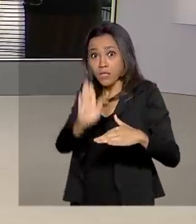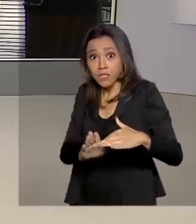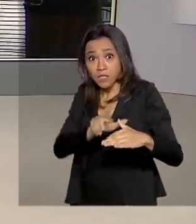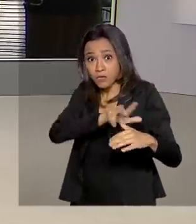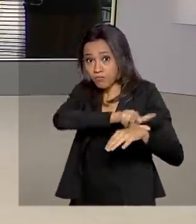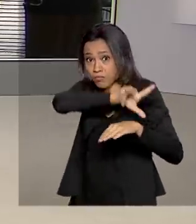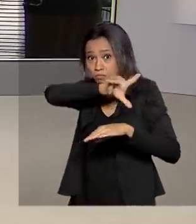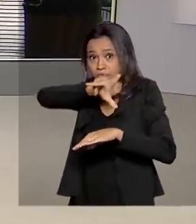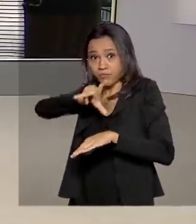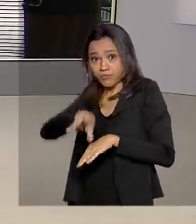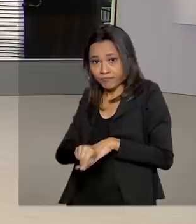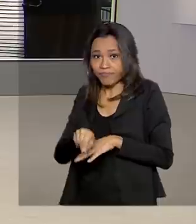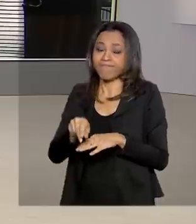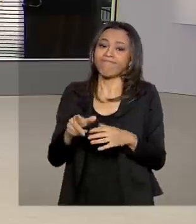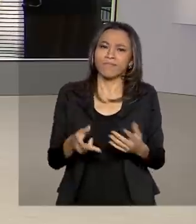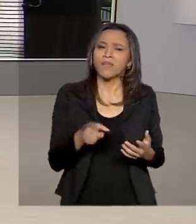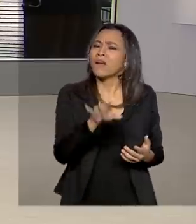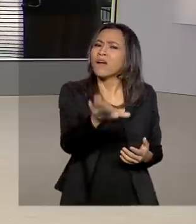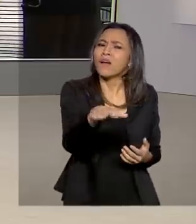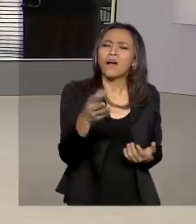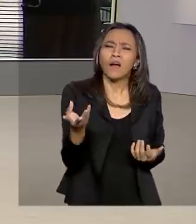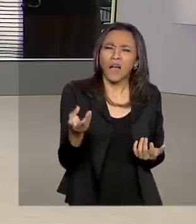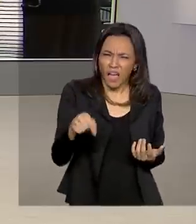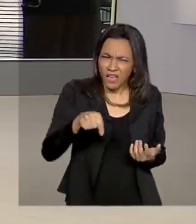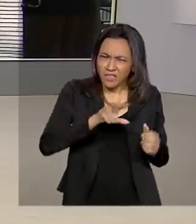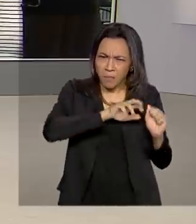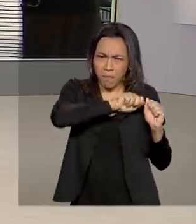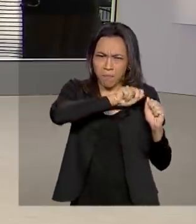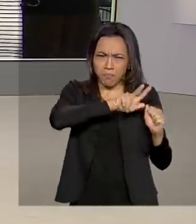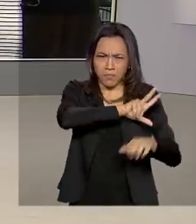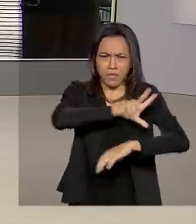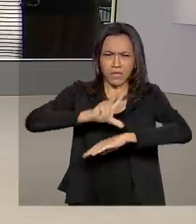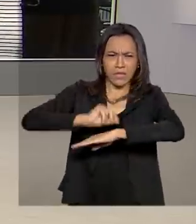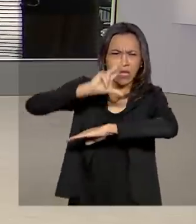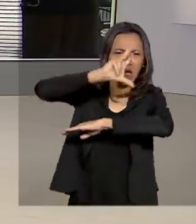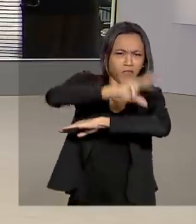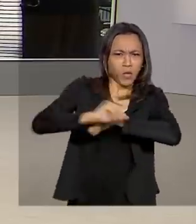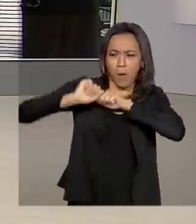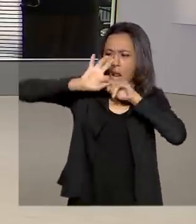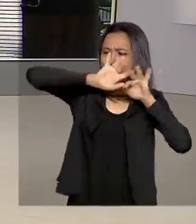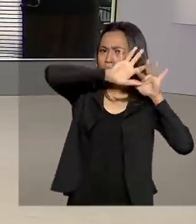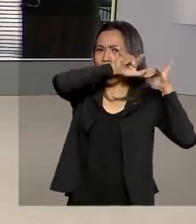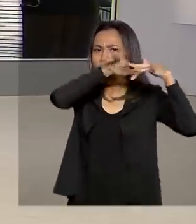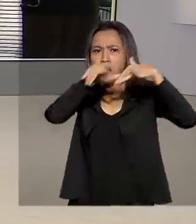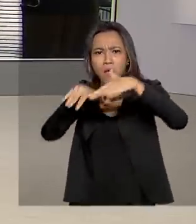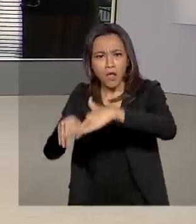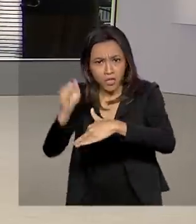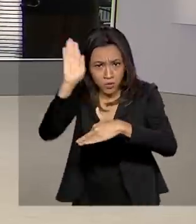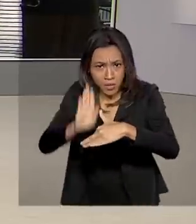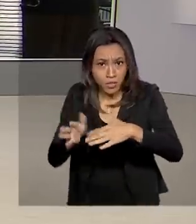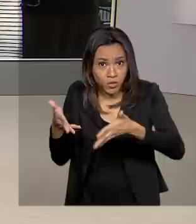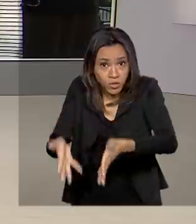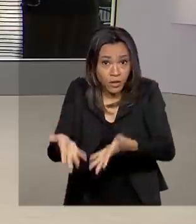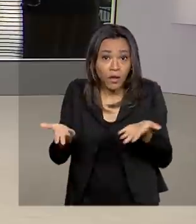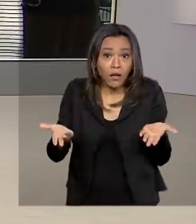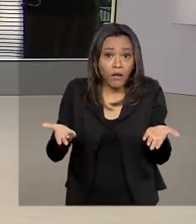conta para a gente, há possibilidade dessa nuvem de gafanhotos prejudicar a lavoura brasileira?